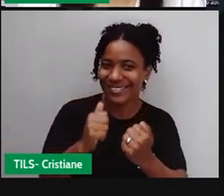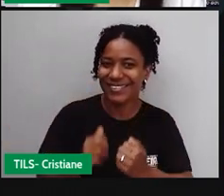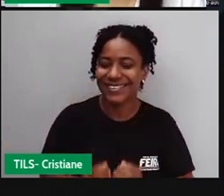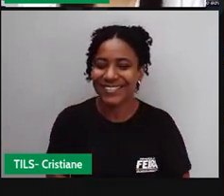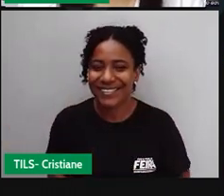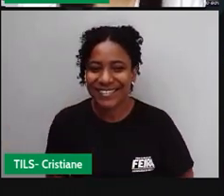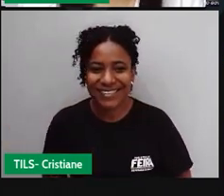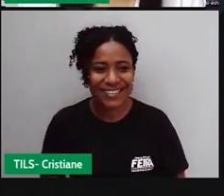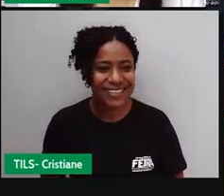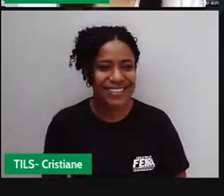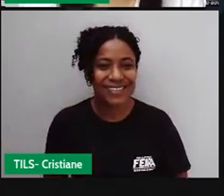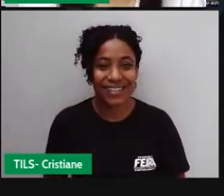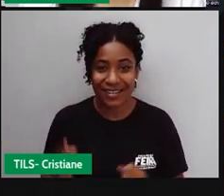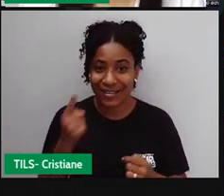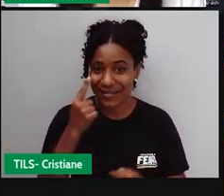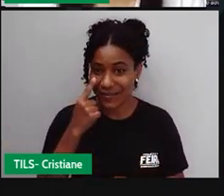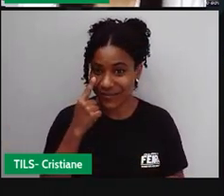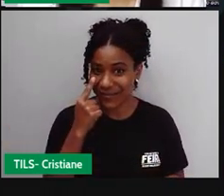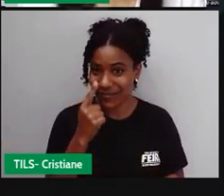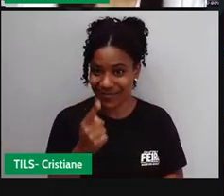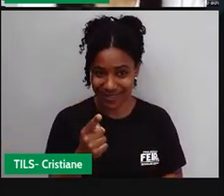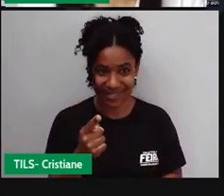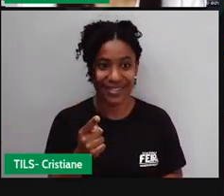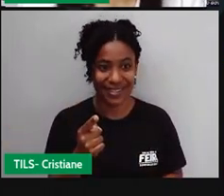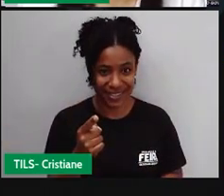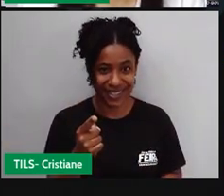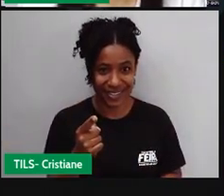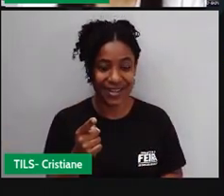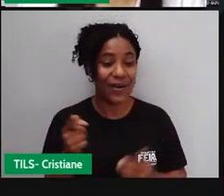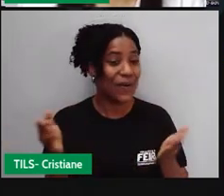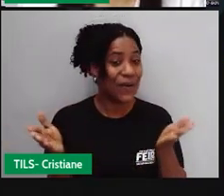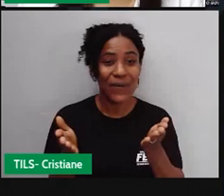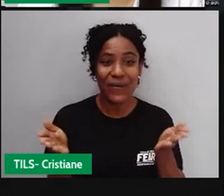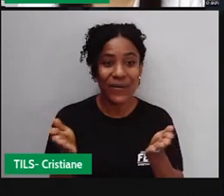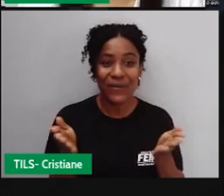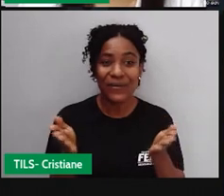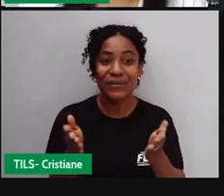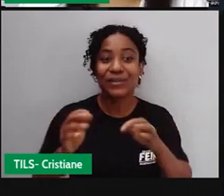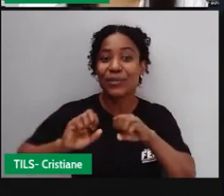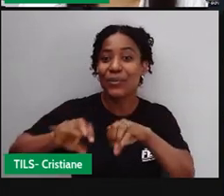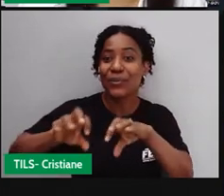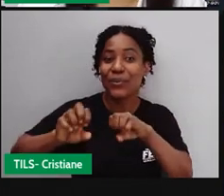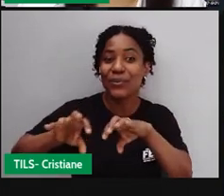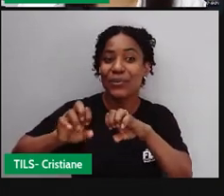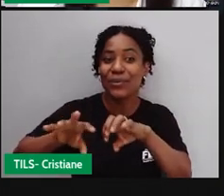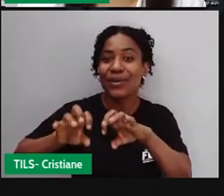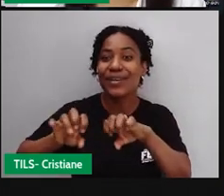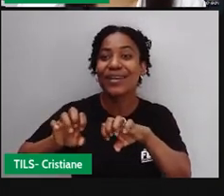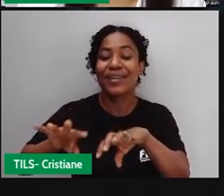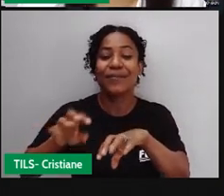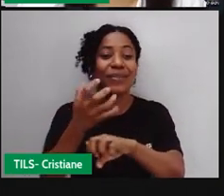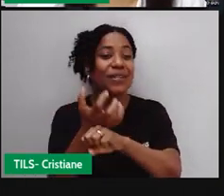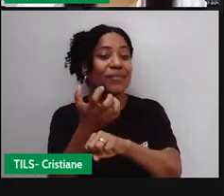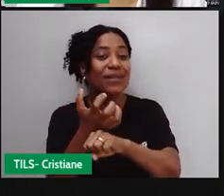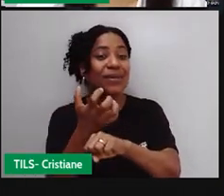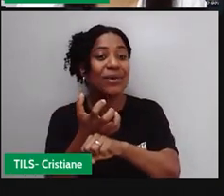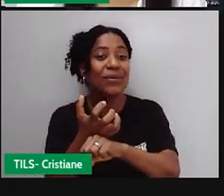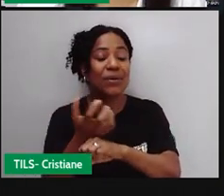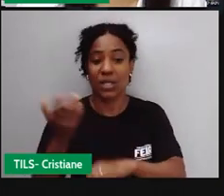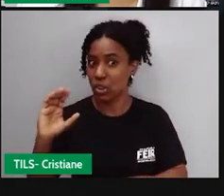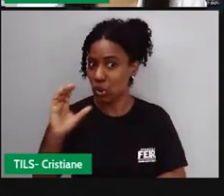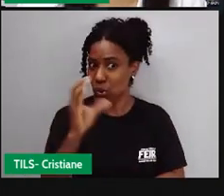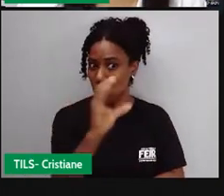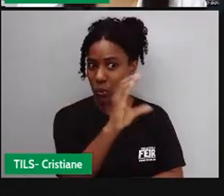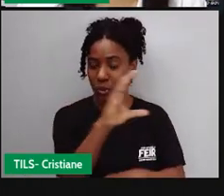Olha só, turma, nossa aula hoje é de ciências humanas e